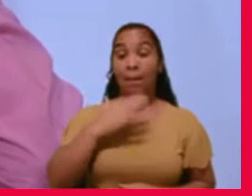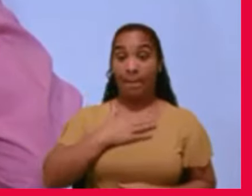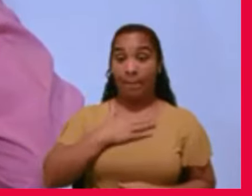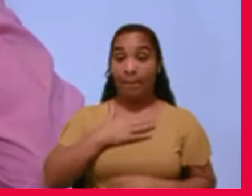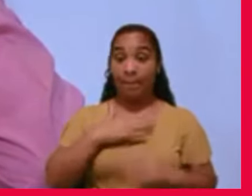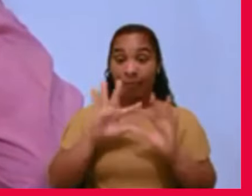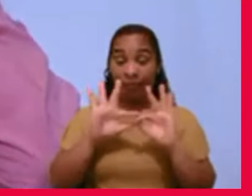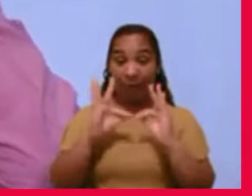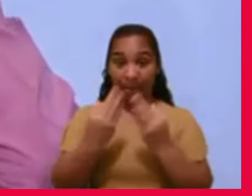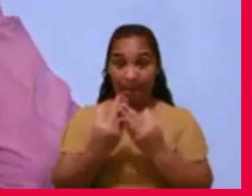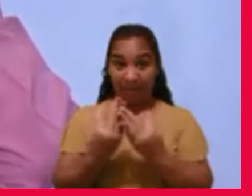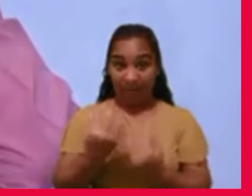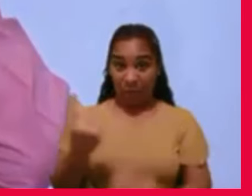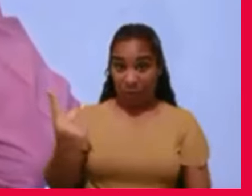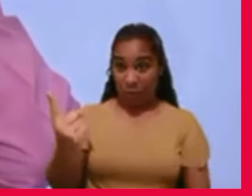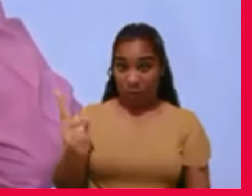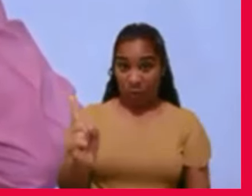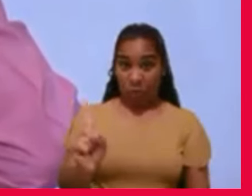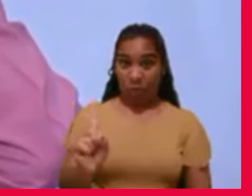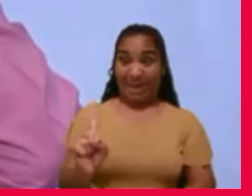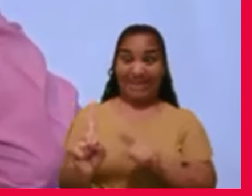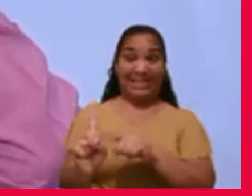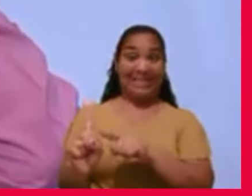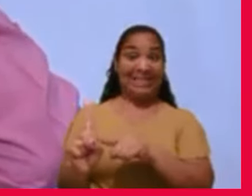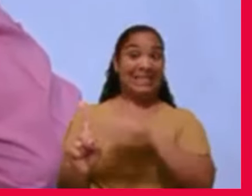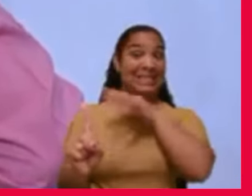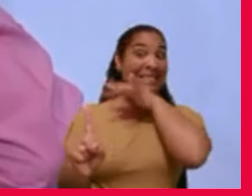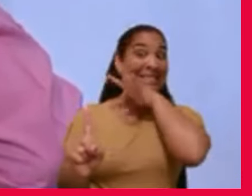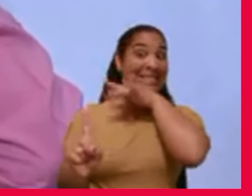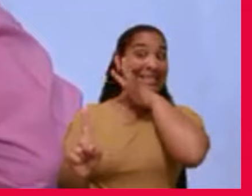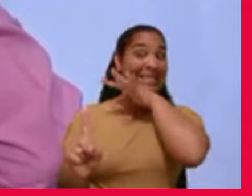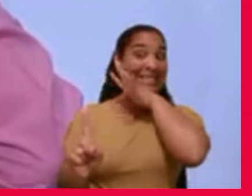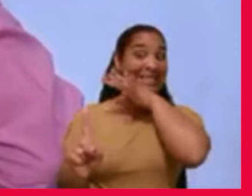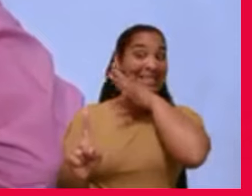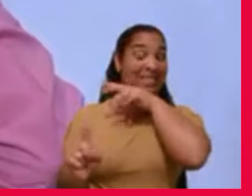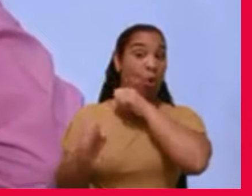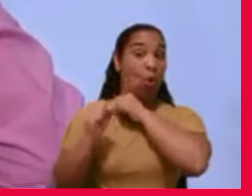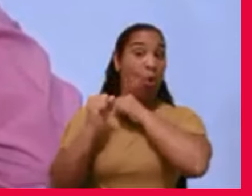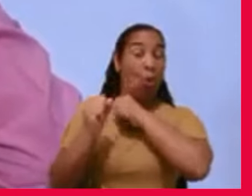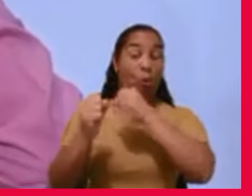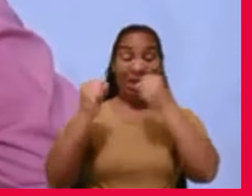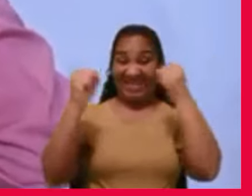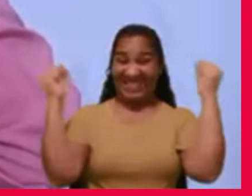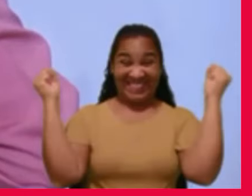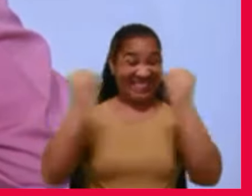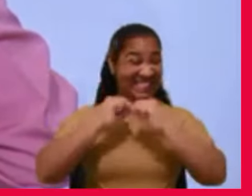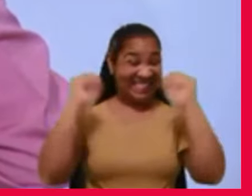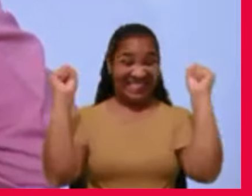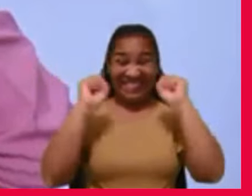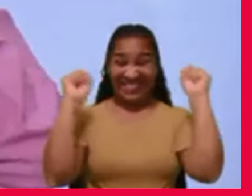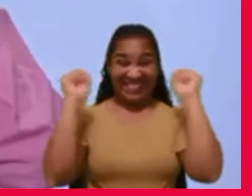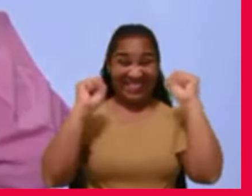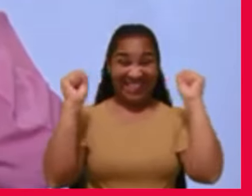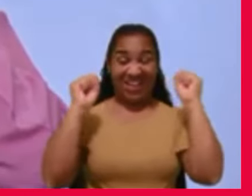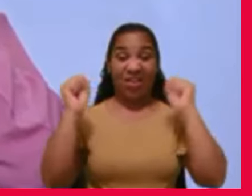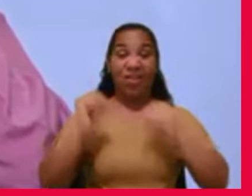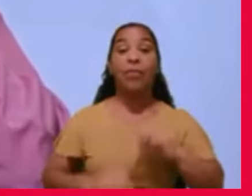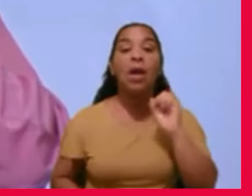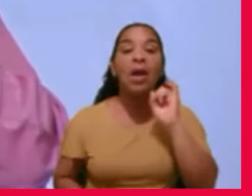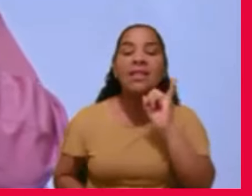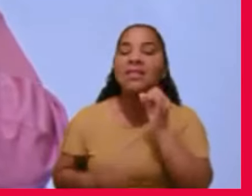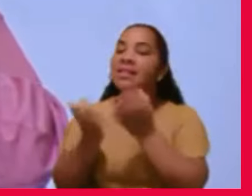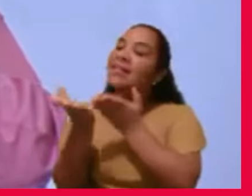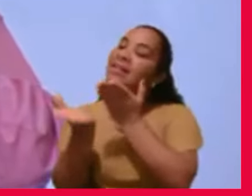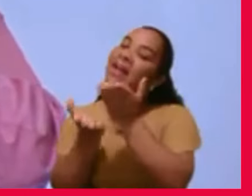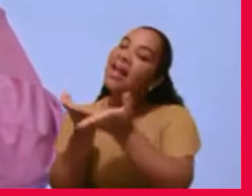pessoa de temperamento pior que eu já conheci, era terrível, se a gente tratava bem, ficava